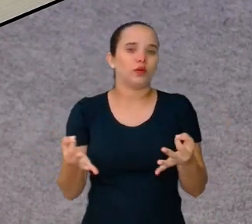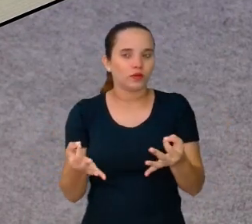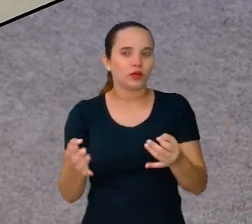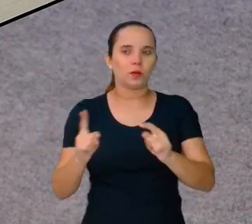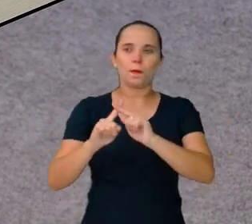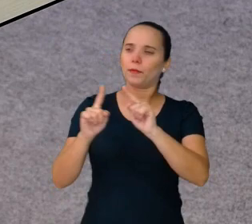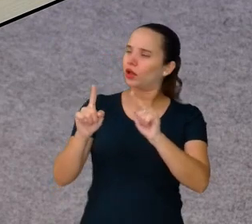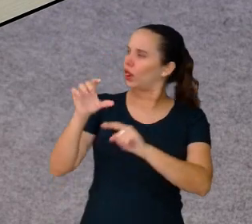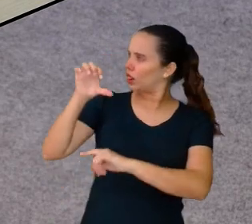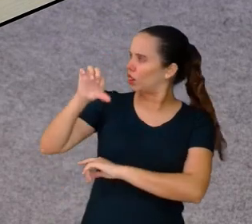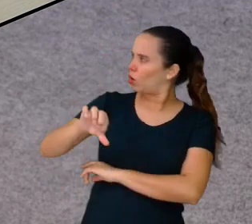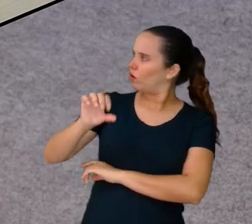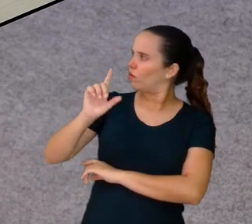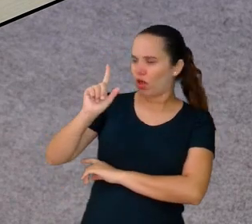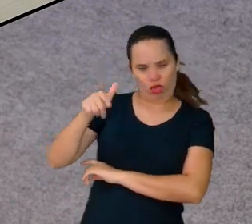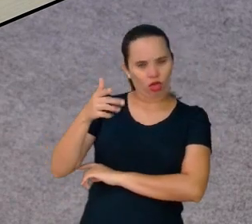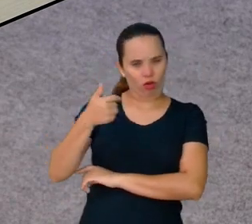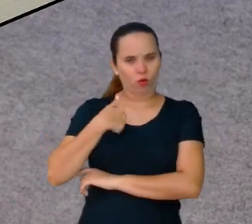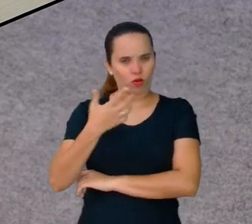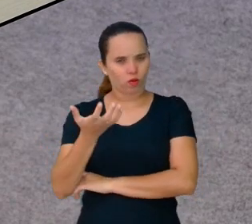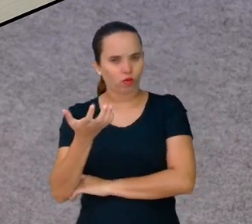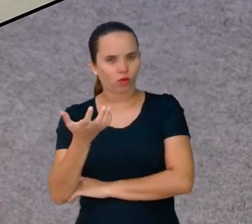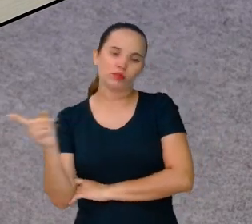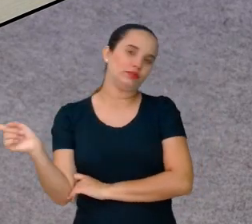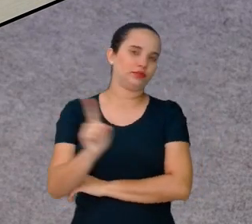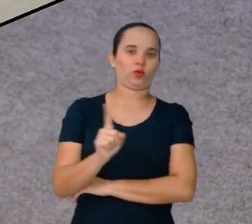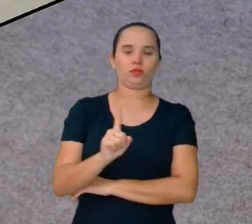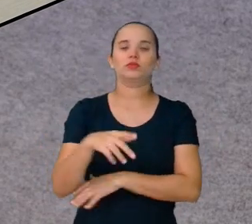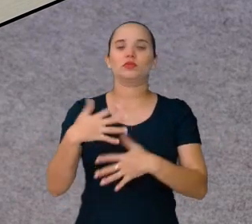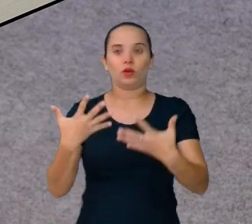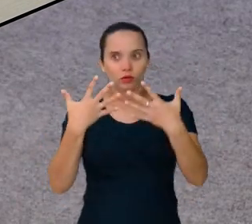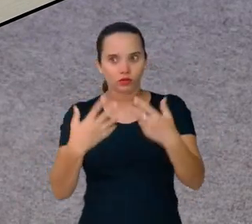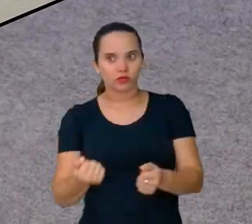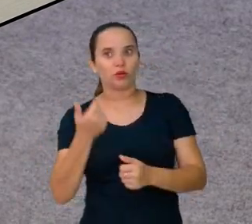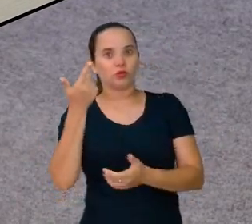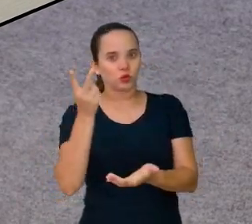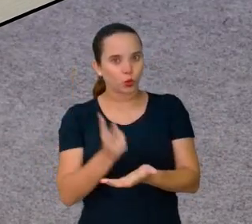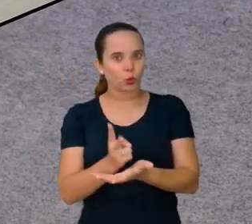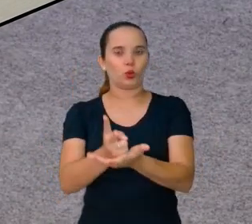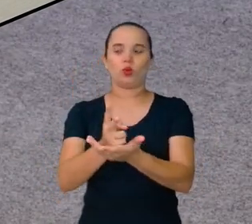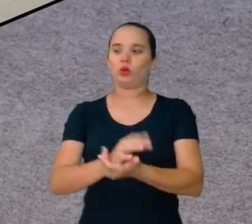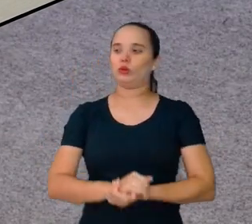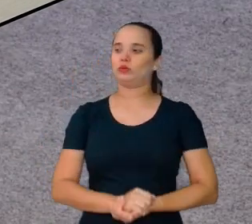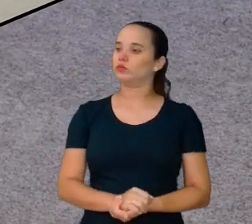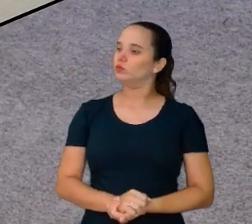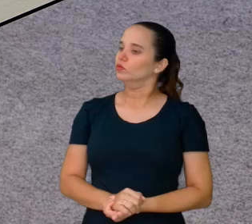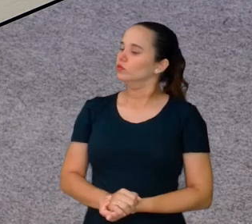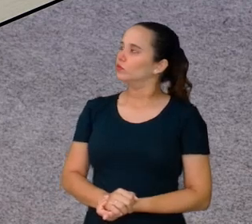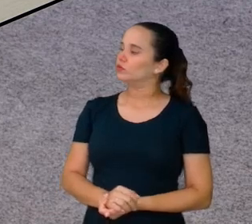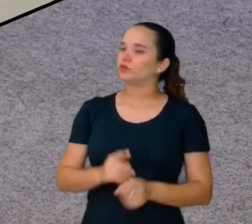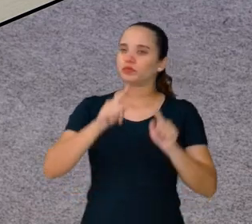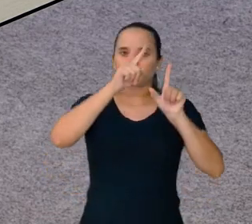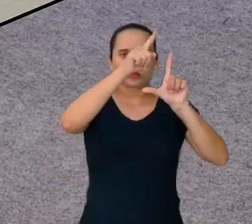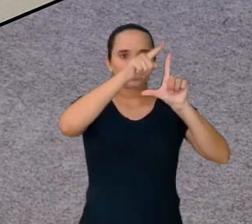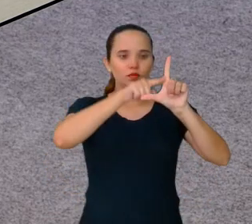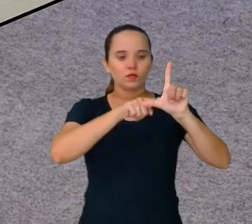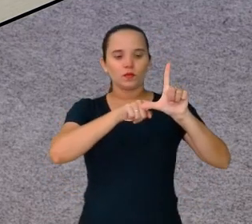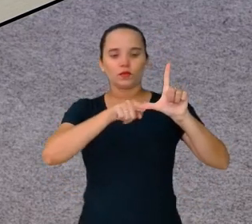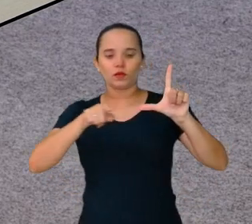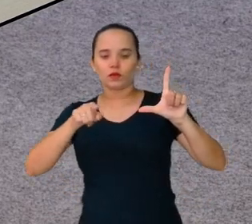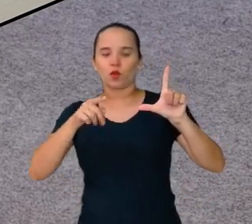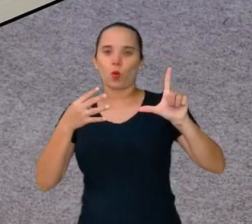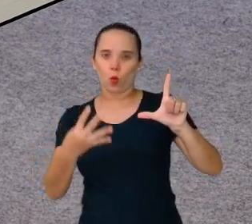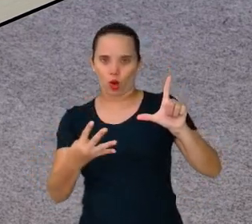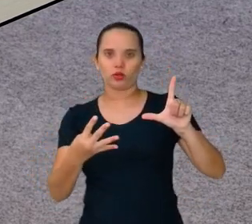quero. Então, vamos para lado 4. Lado 4. 1, 2, 3, 4. Mas aqui eu só tenho